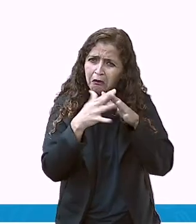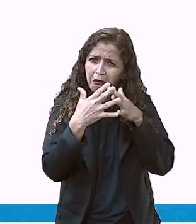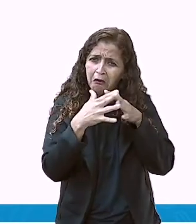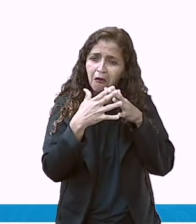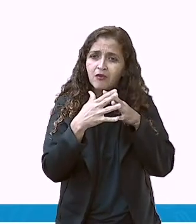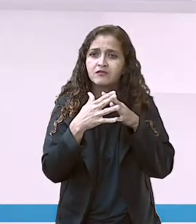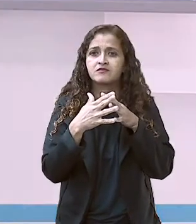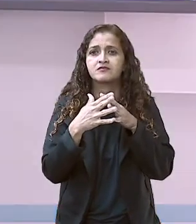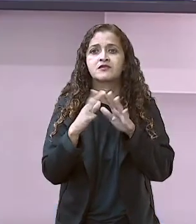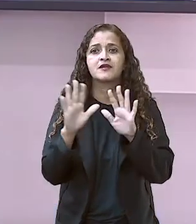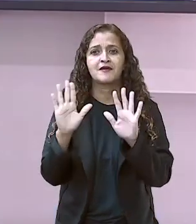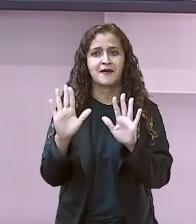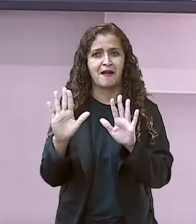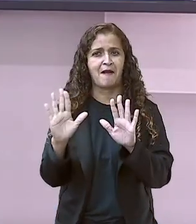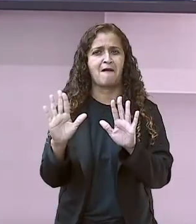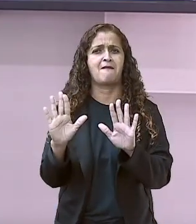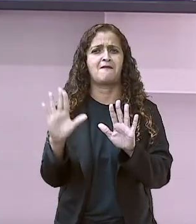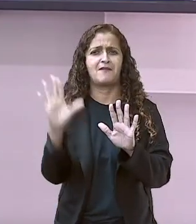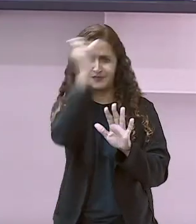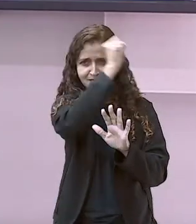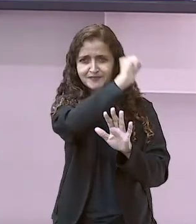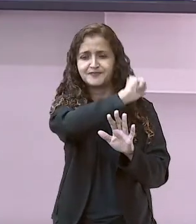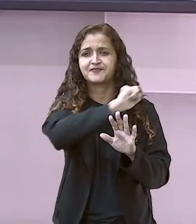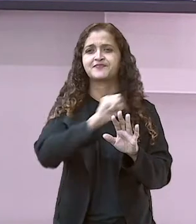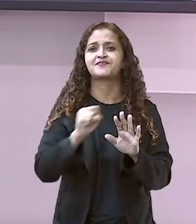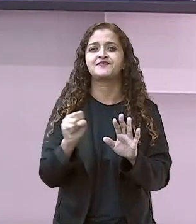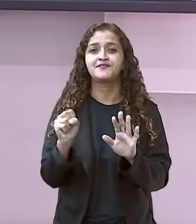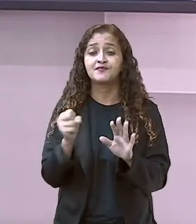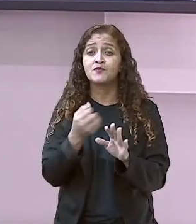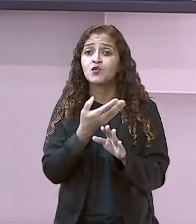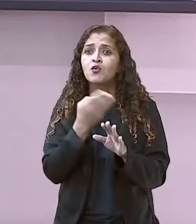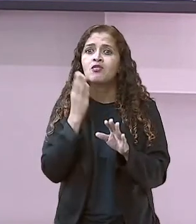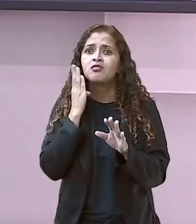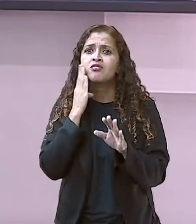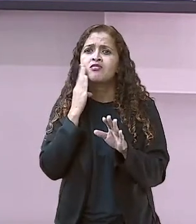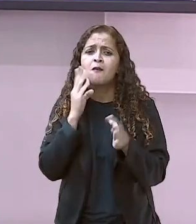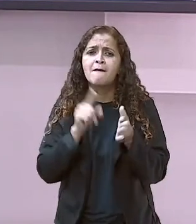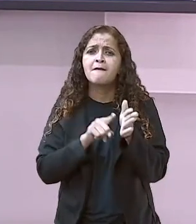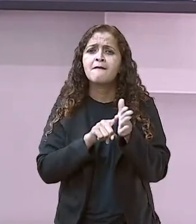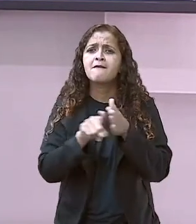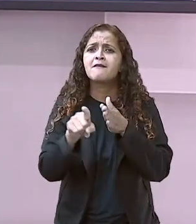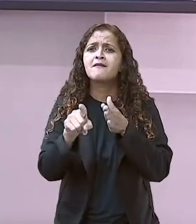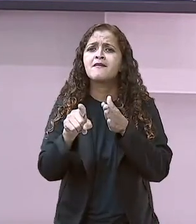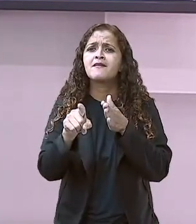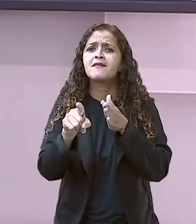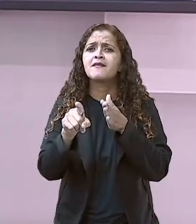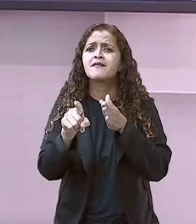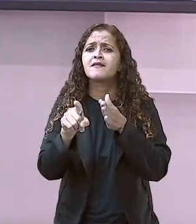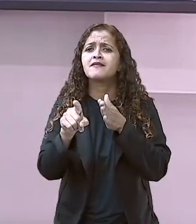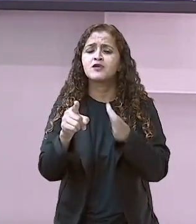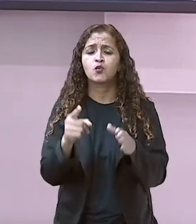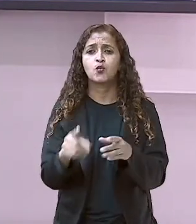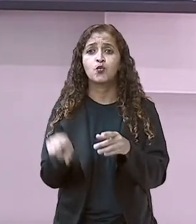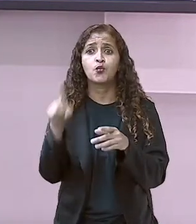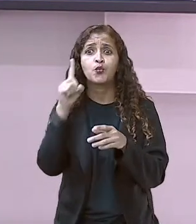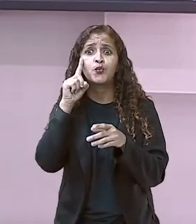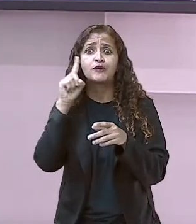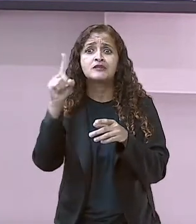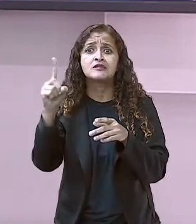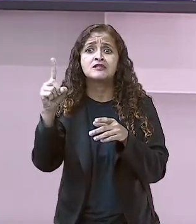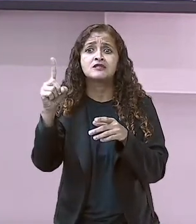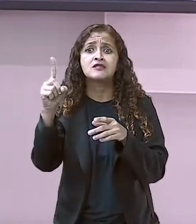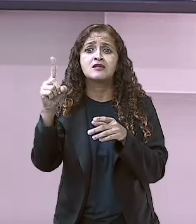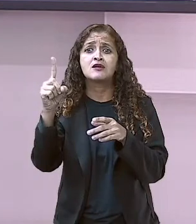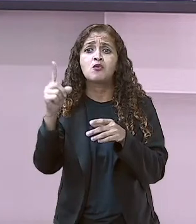com vocês? Mas vocês vão aprender. Se você sabe, a primeira pergunta que está aqui, quantos dias tem o ano?